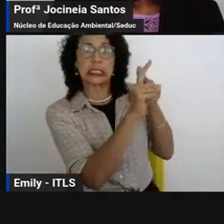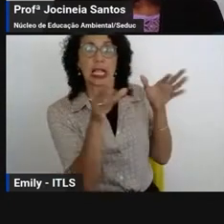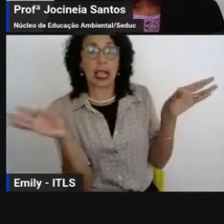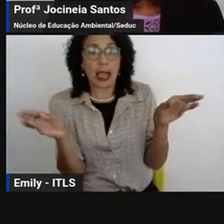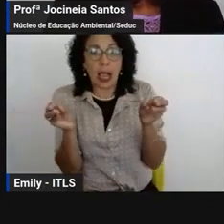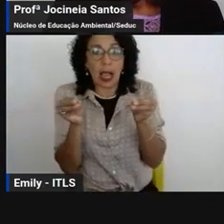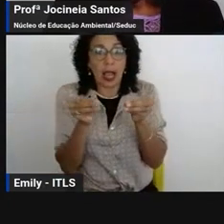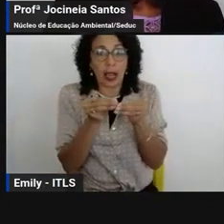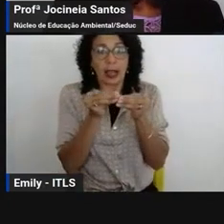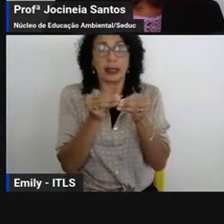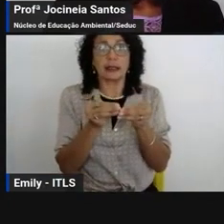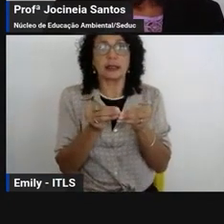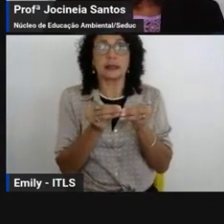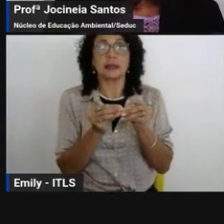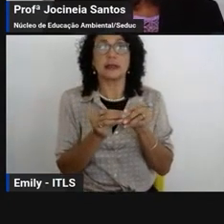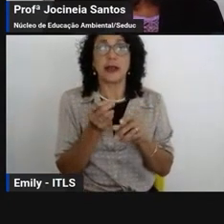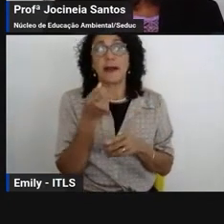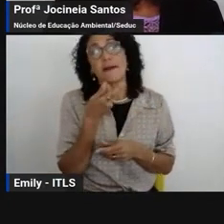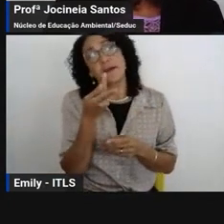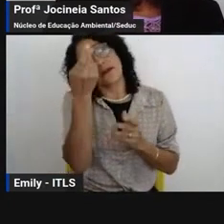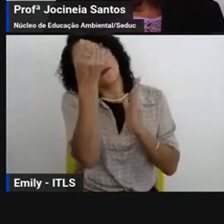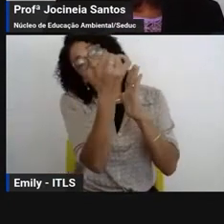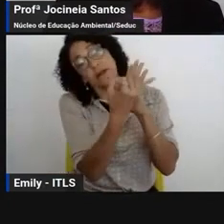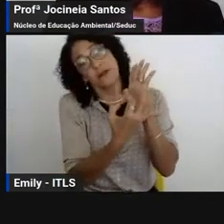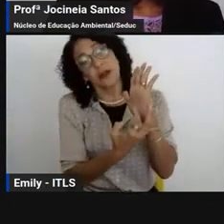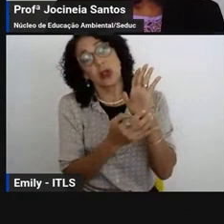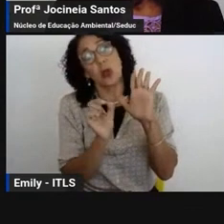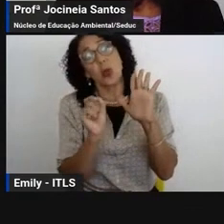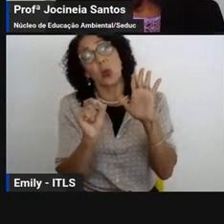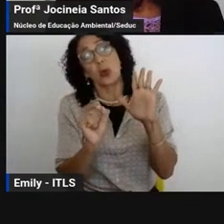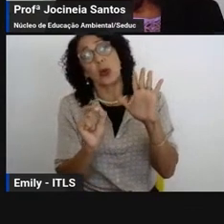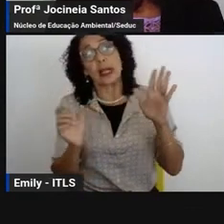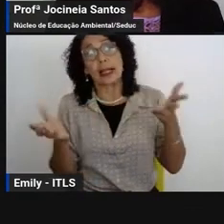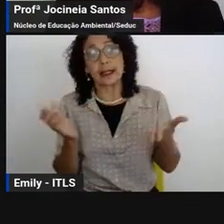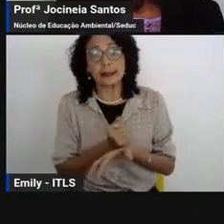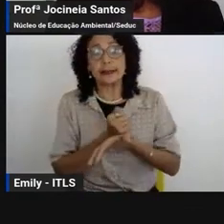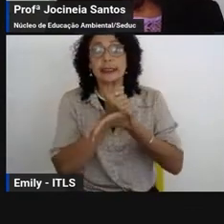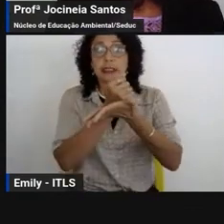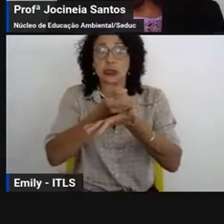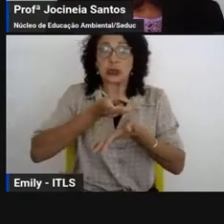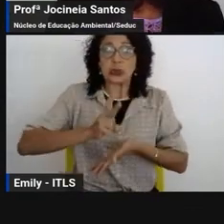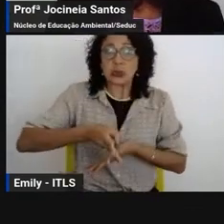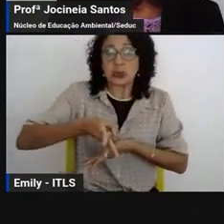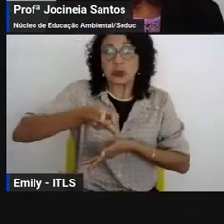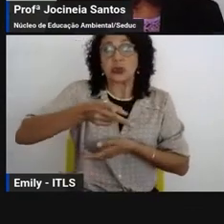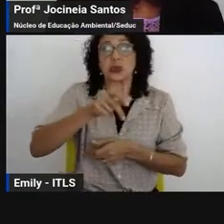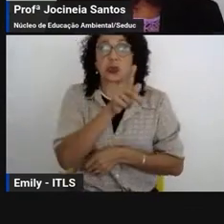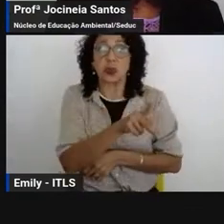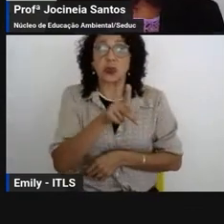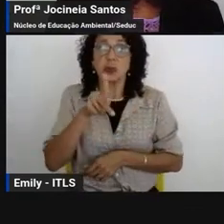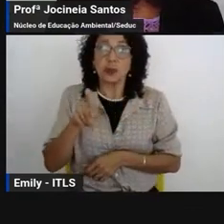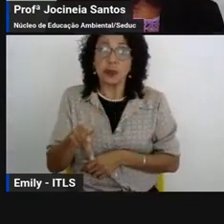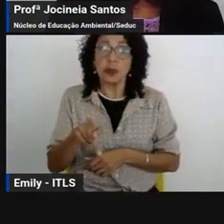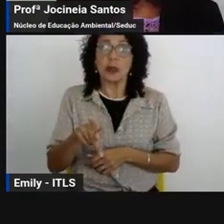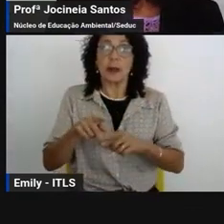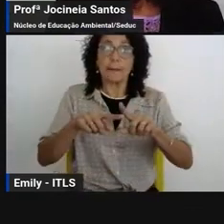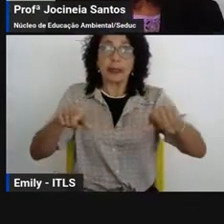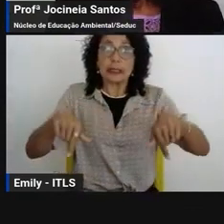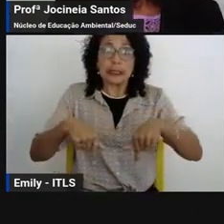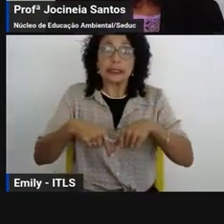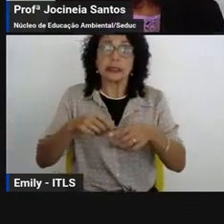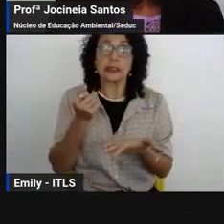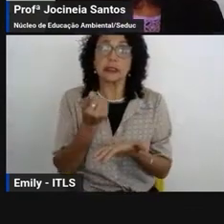vou falar que o objetivo foi contribuir para a formação continuada dos professores de sala de aula